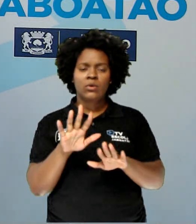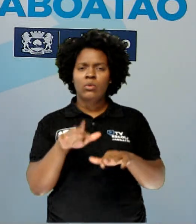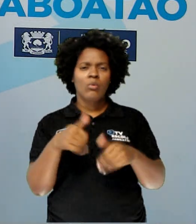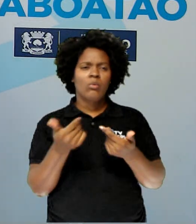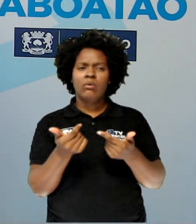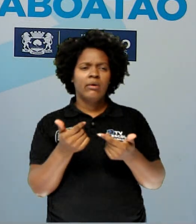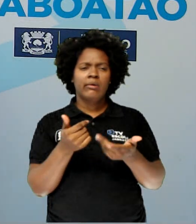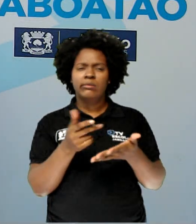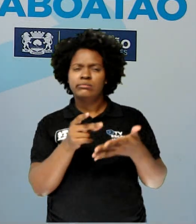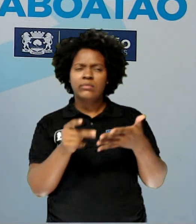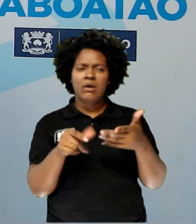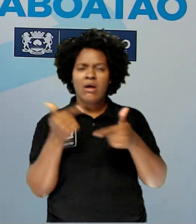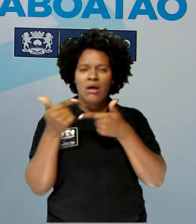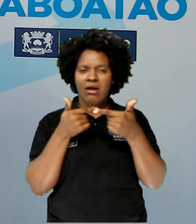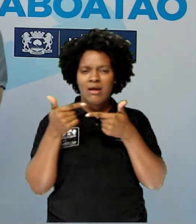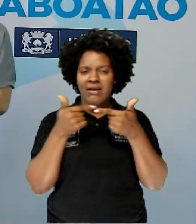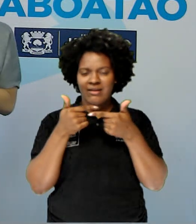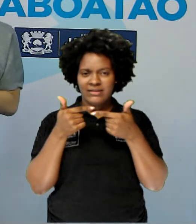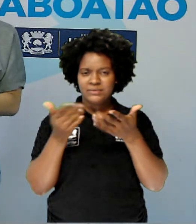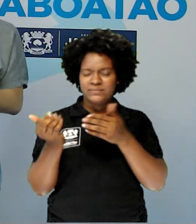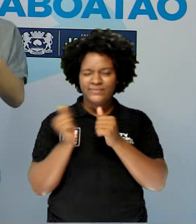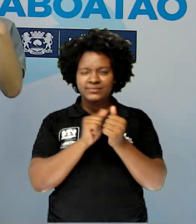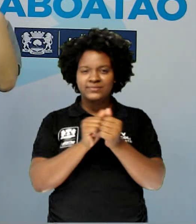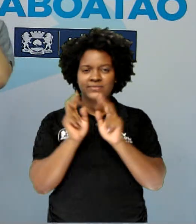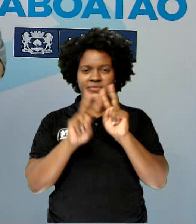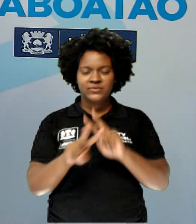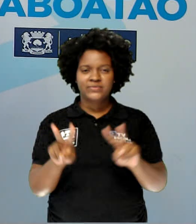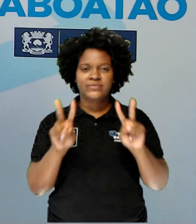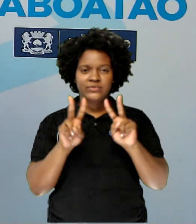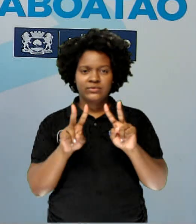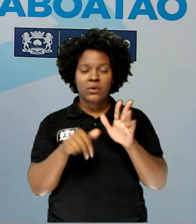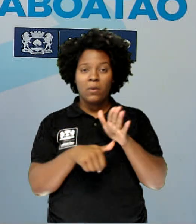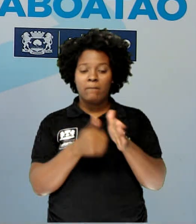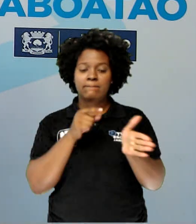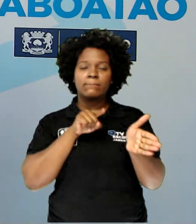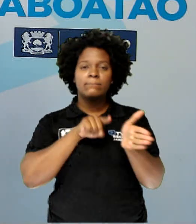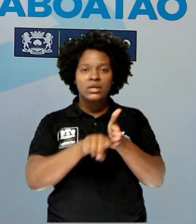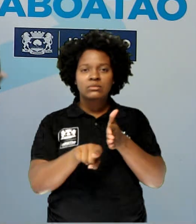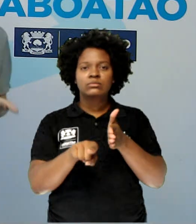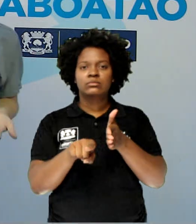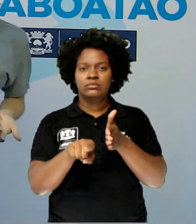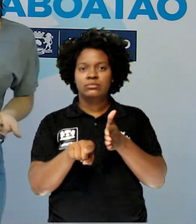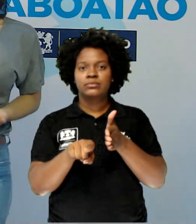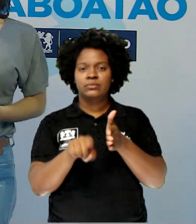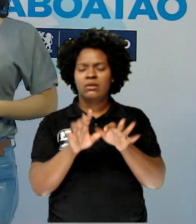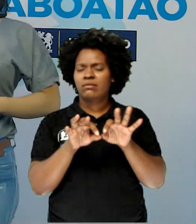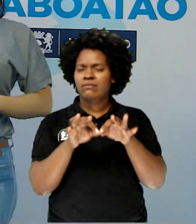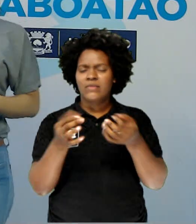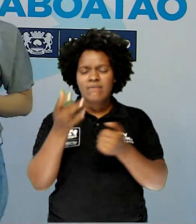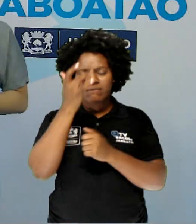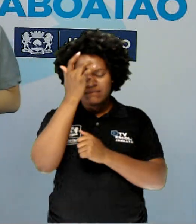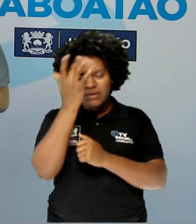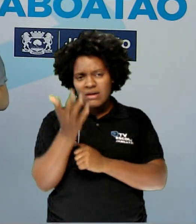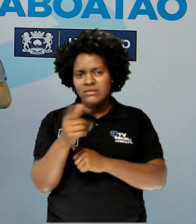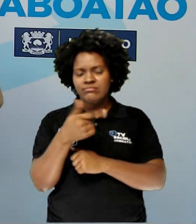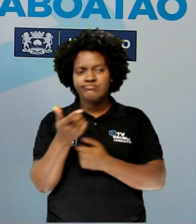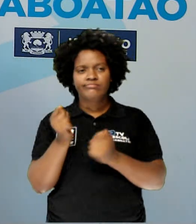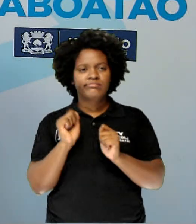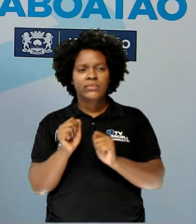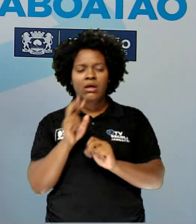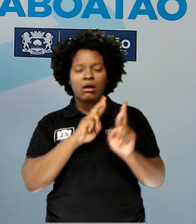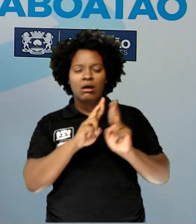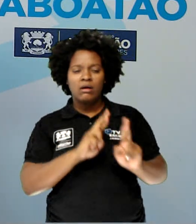qual era o elemento de humor? Vamos juntos ver? Na primeira pergunta, que foi a mais fácil, vocês poderiam